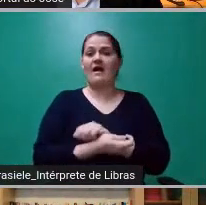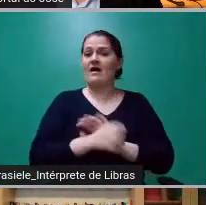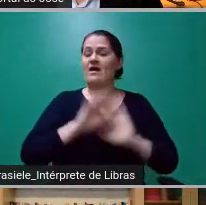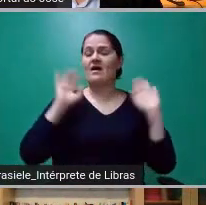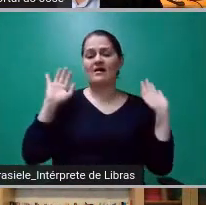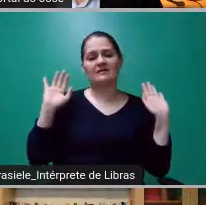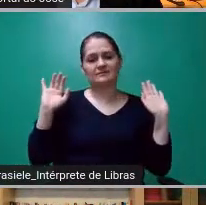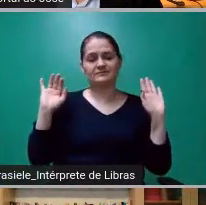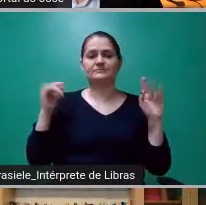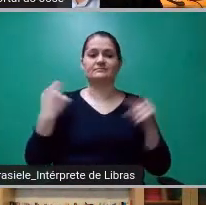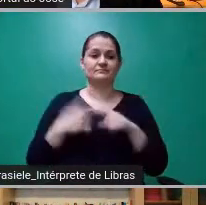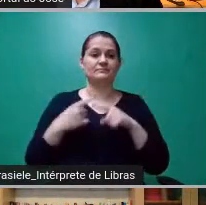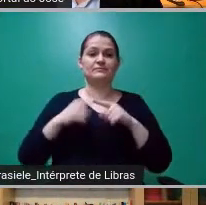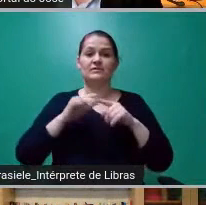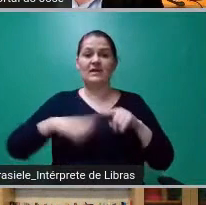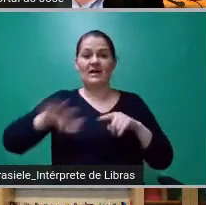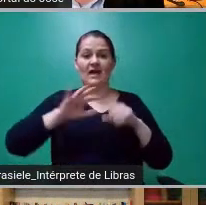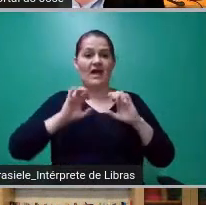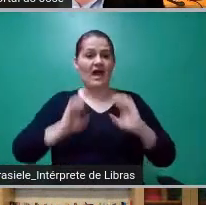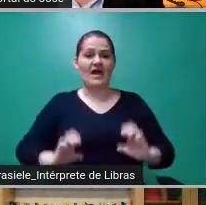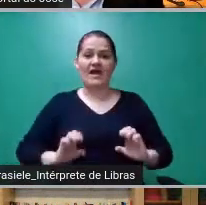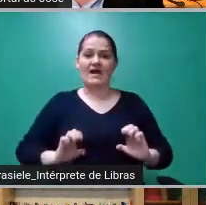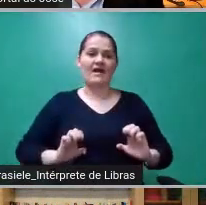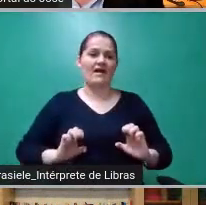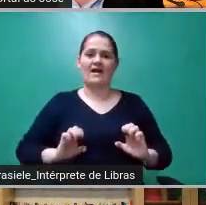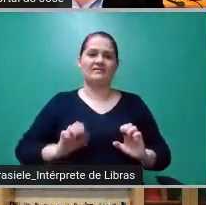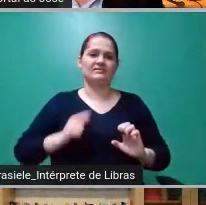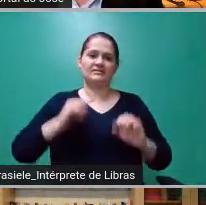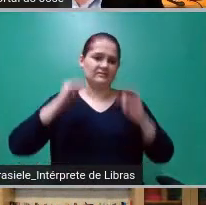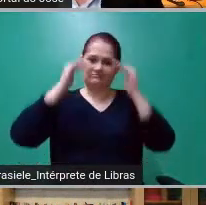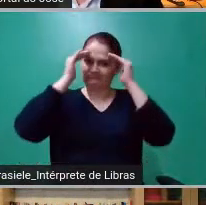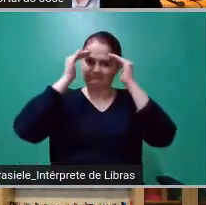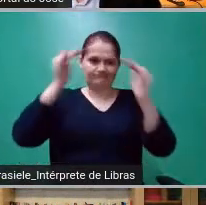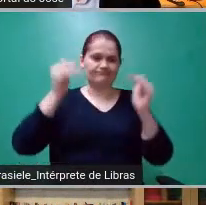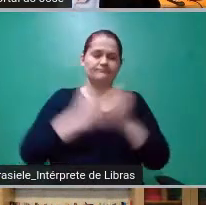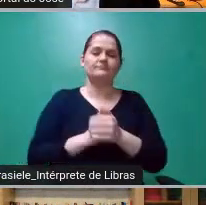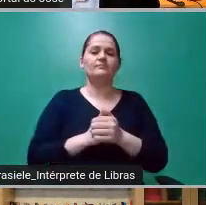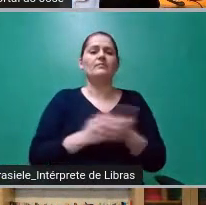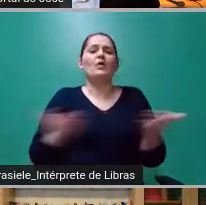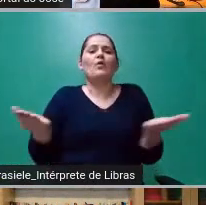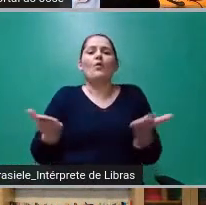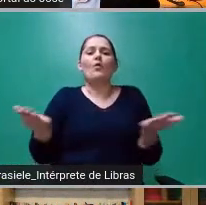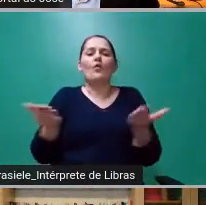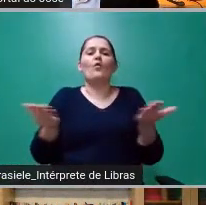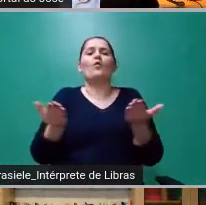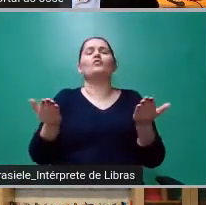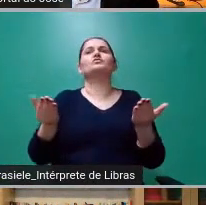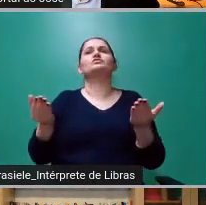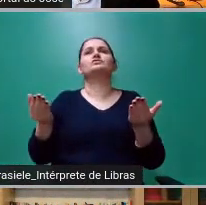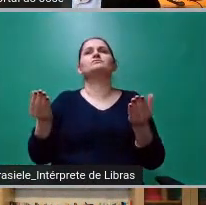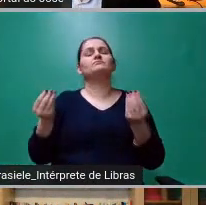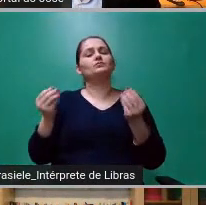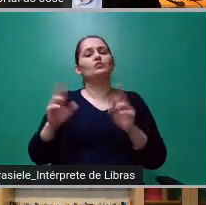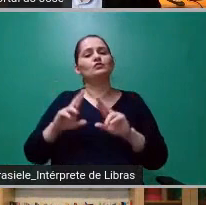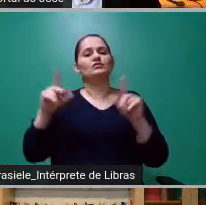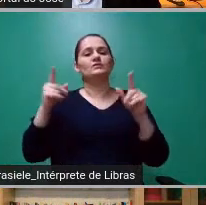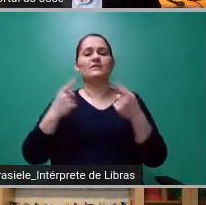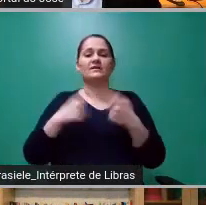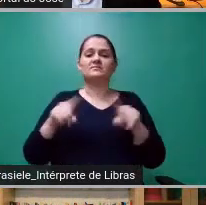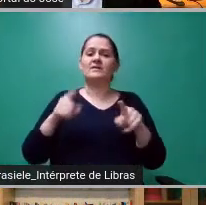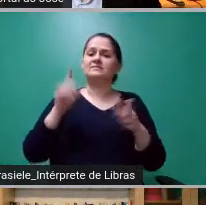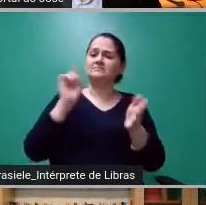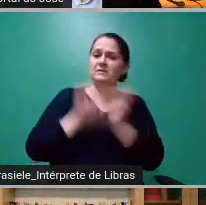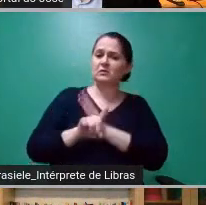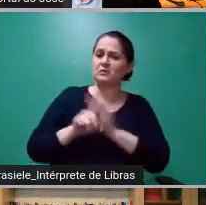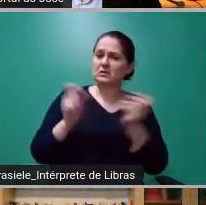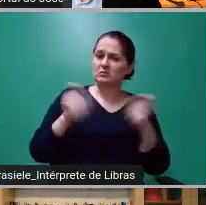ética. Hoje as condições são muito diferentes, mas ainda assim, será que nós estamos a salvo desse tipo de manipulação? Deixa eu passar mais